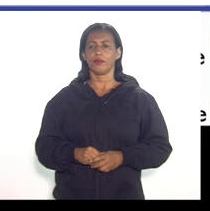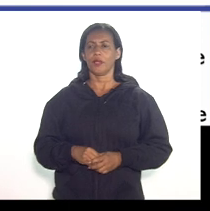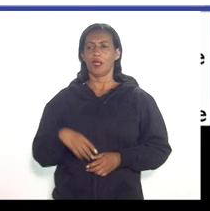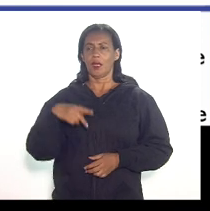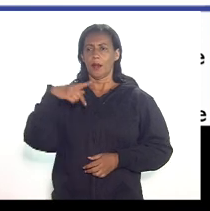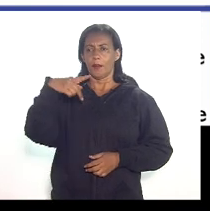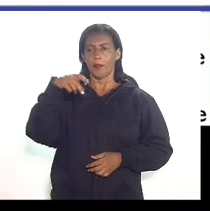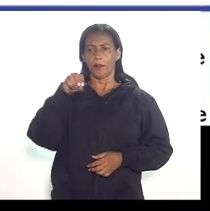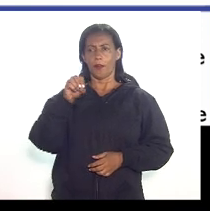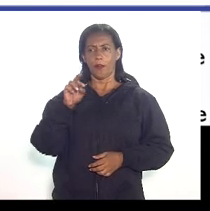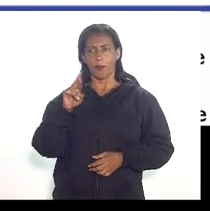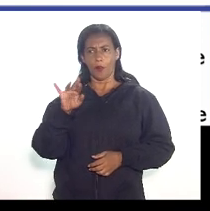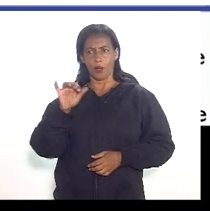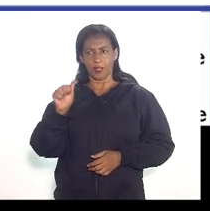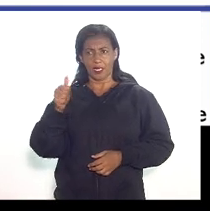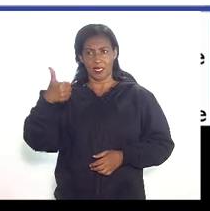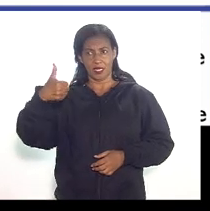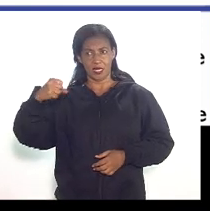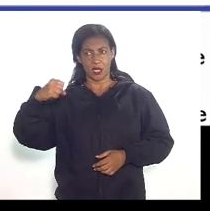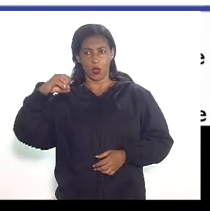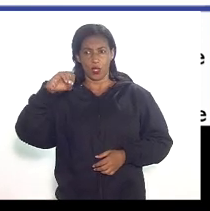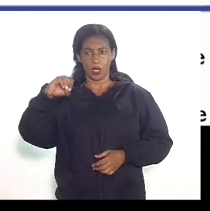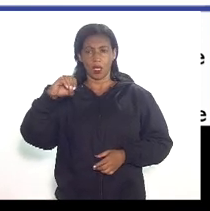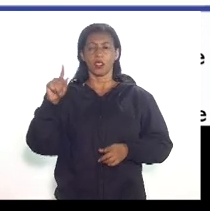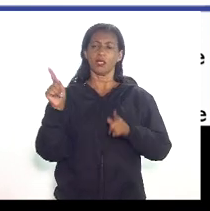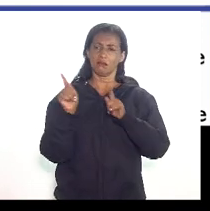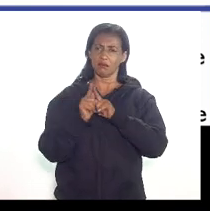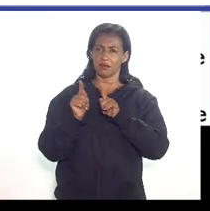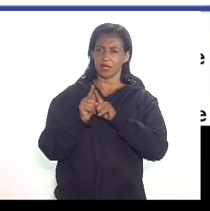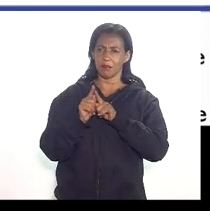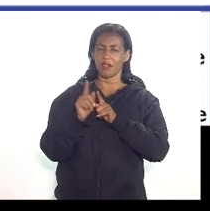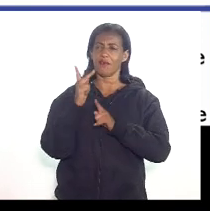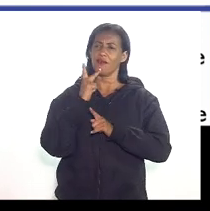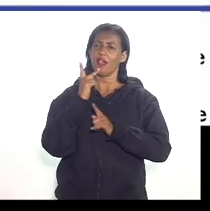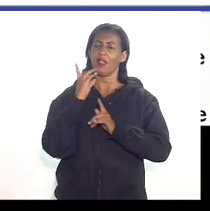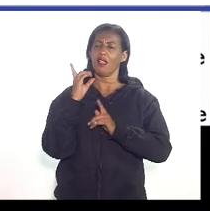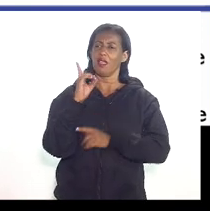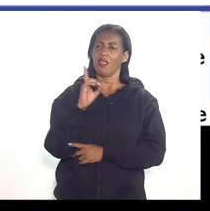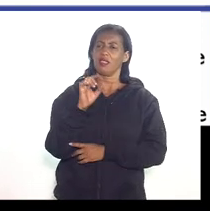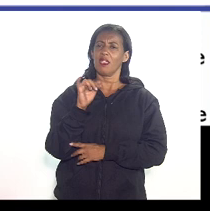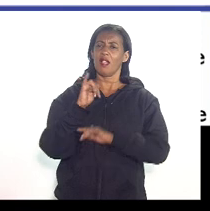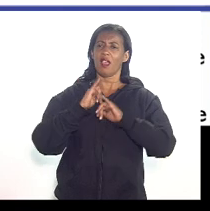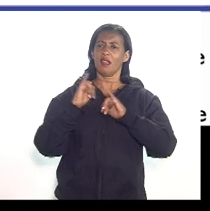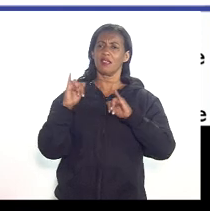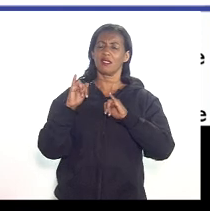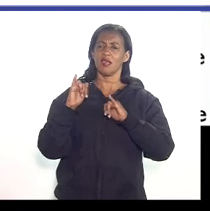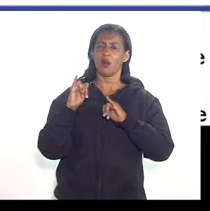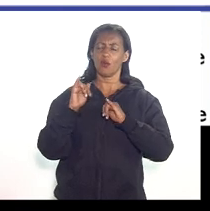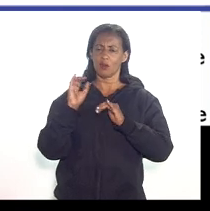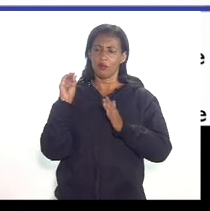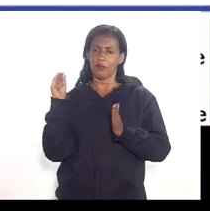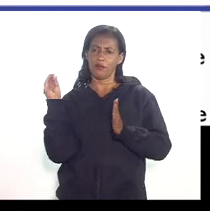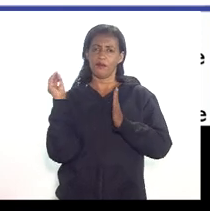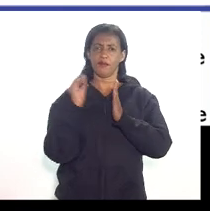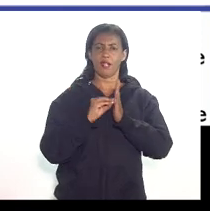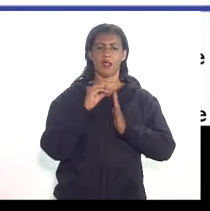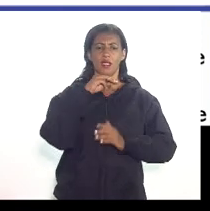portaria ANP 180 também faz a previsão de declaração e essa é uma declaração que é enviada à ANP